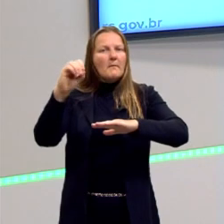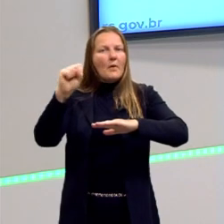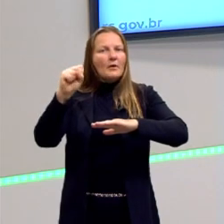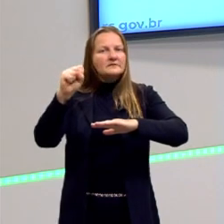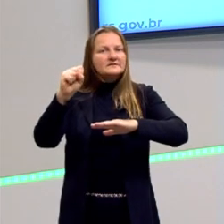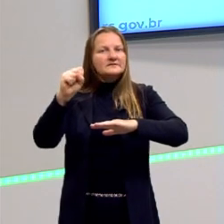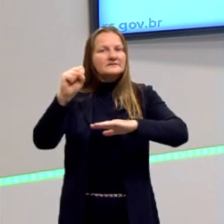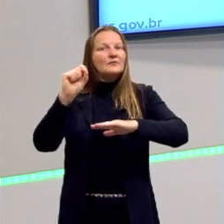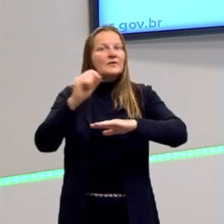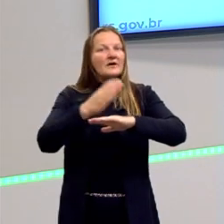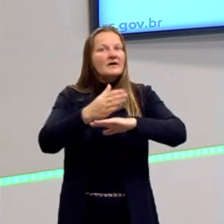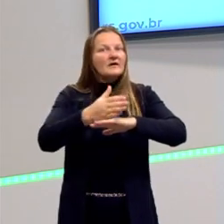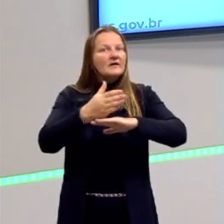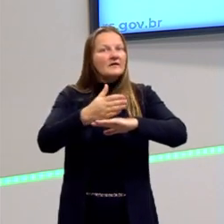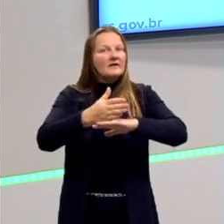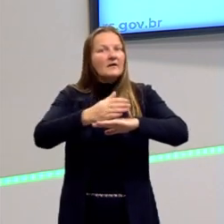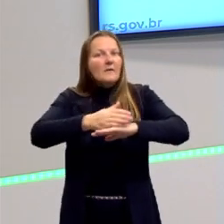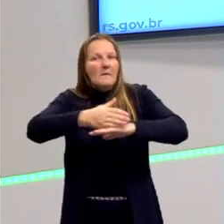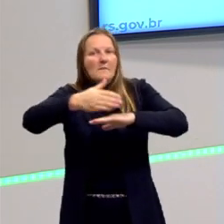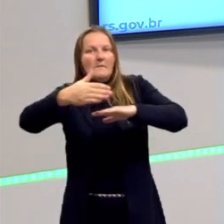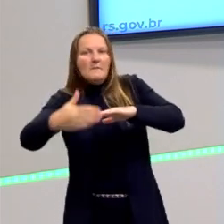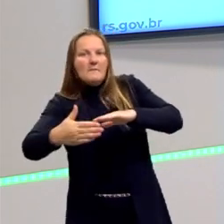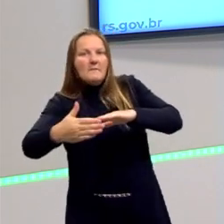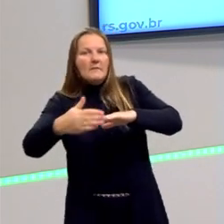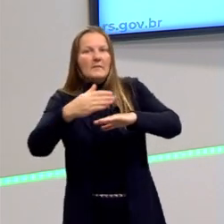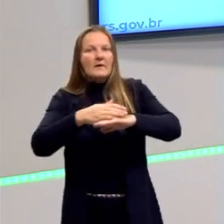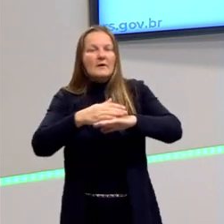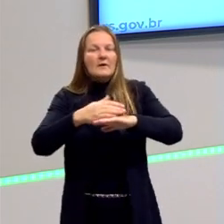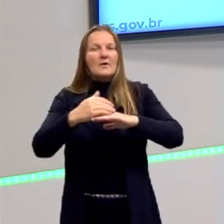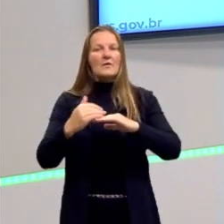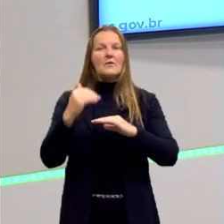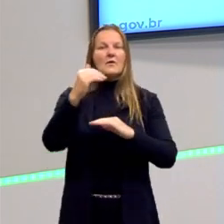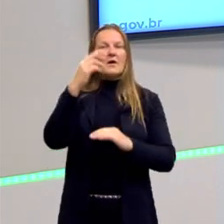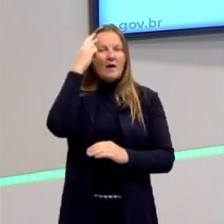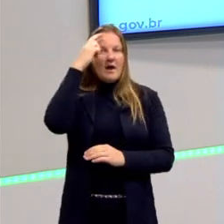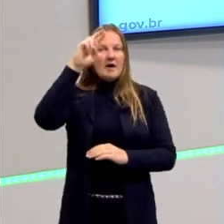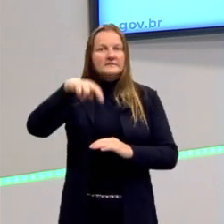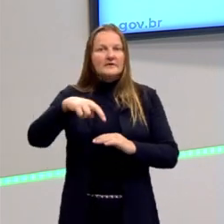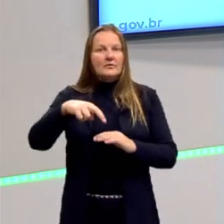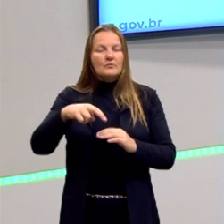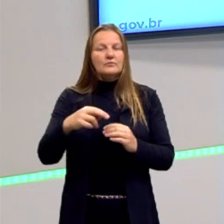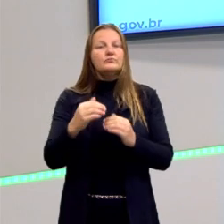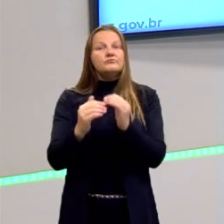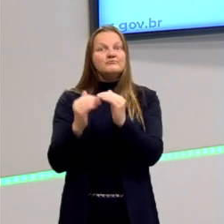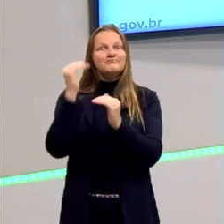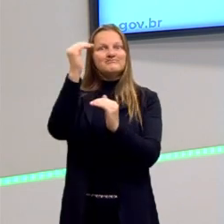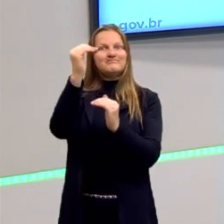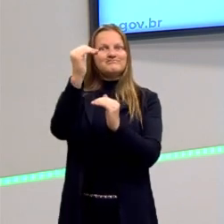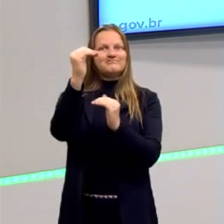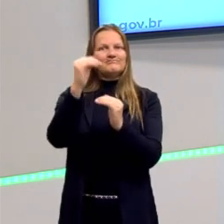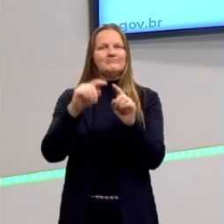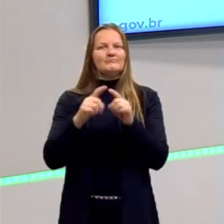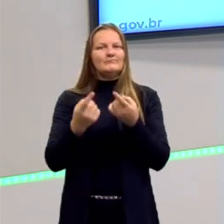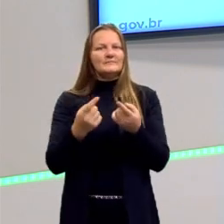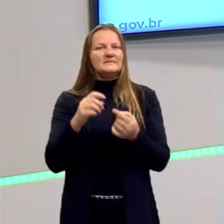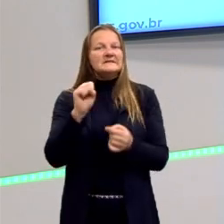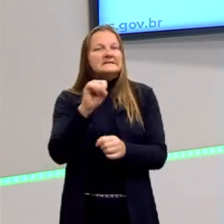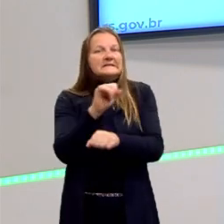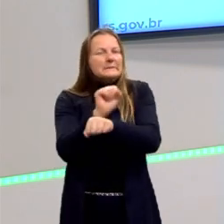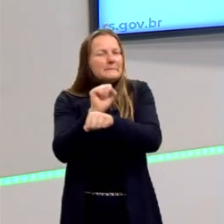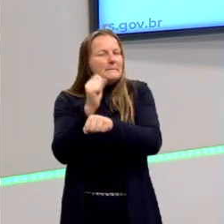que a modernidade foi superada, e a razão teria sido superada. Mas se nós